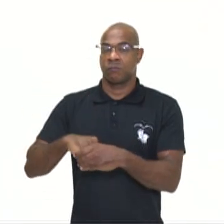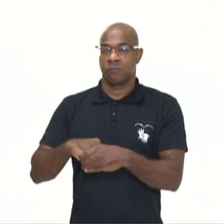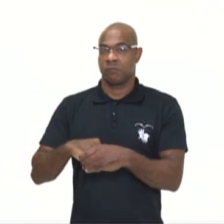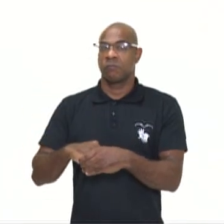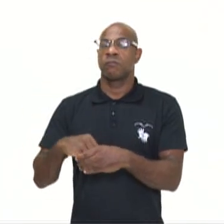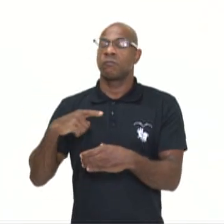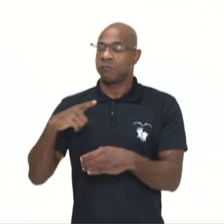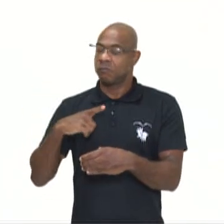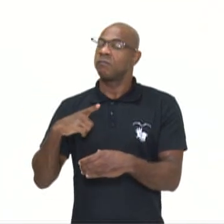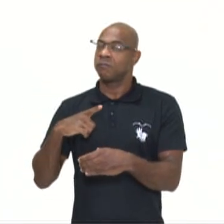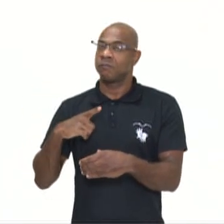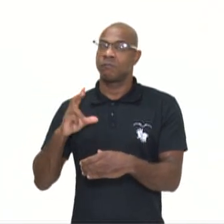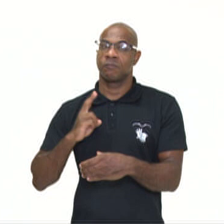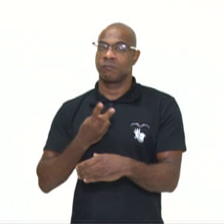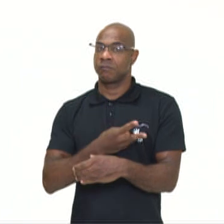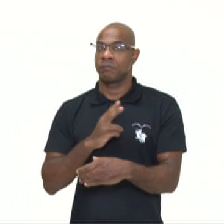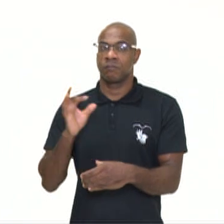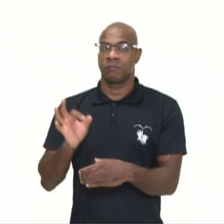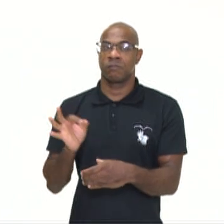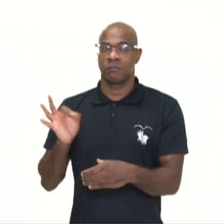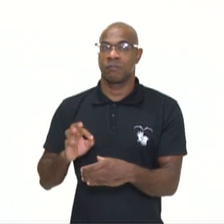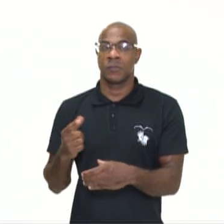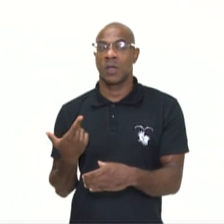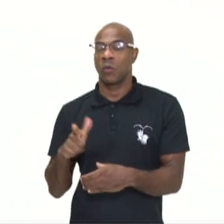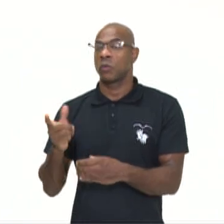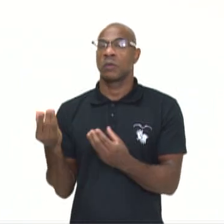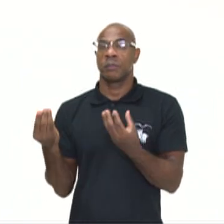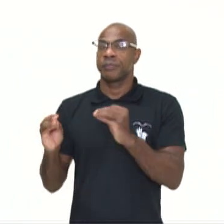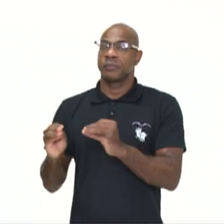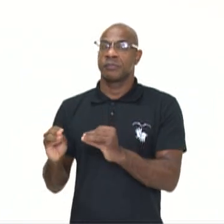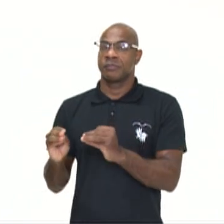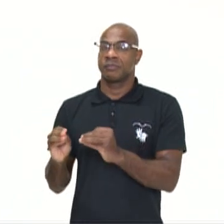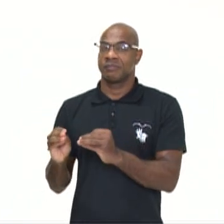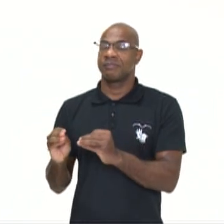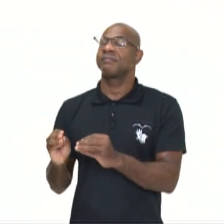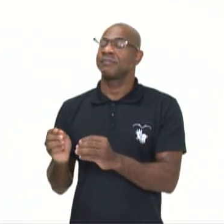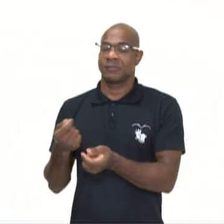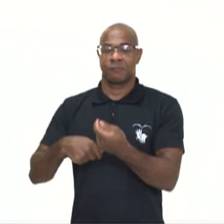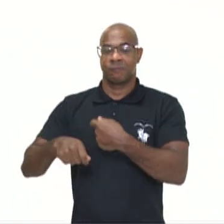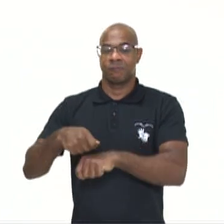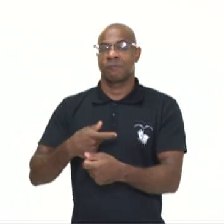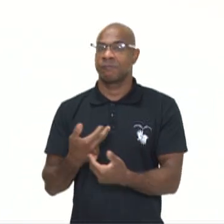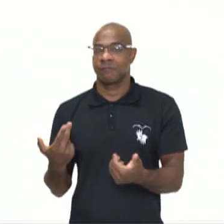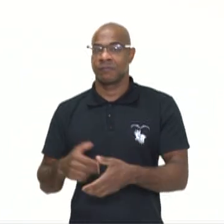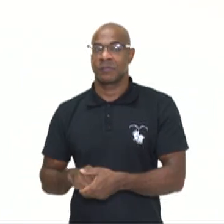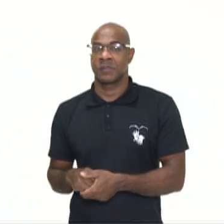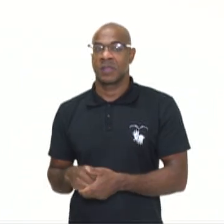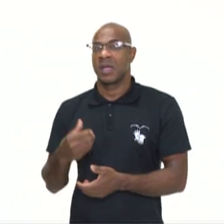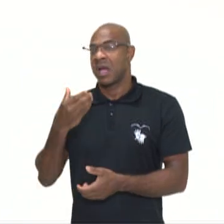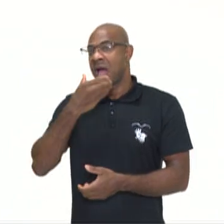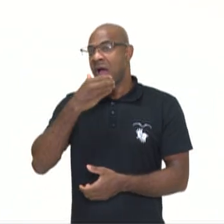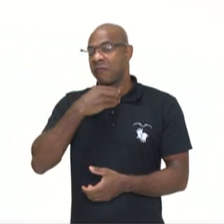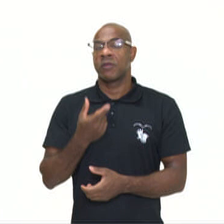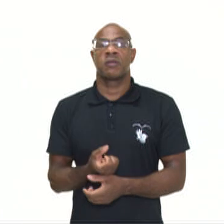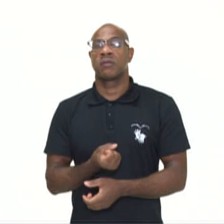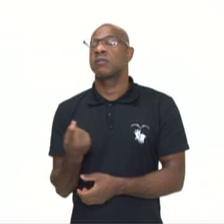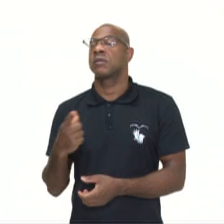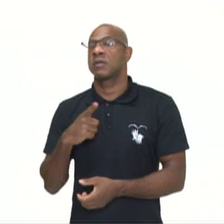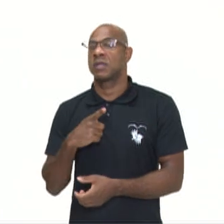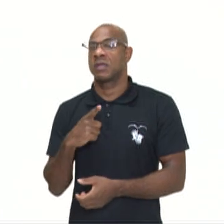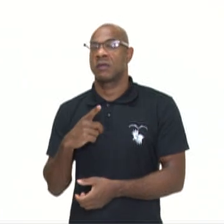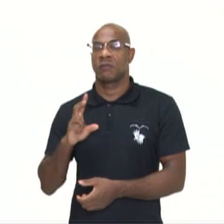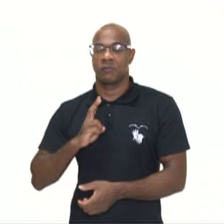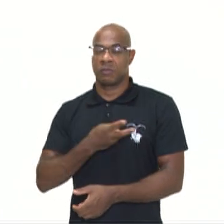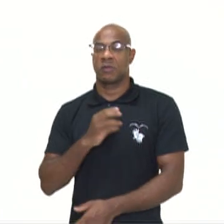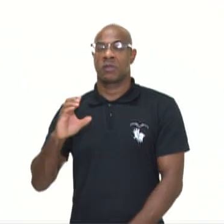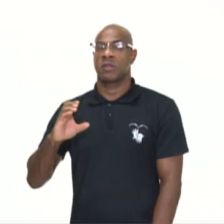C. Então é uma outra aplicação que não é comercial. Então qual é a porção da fruta que contém vitamina C? Então tem um tanto de